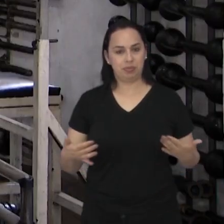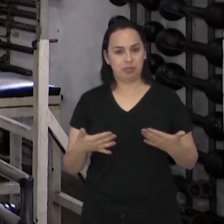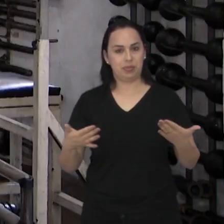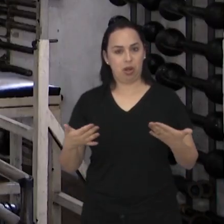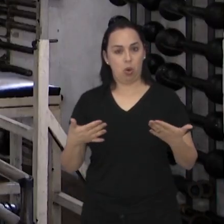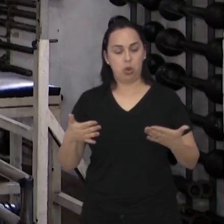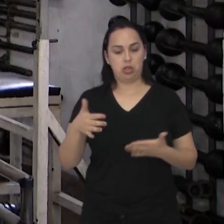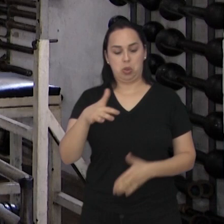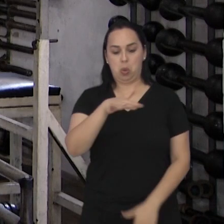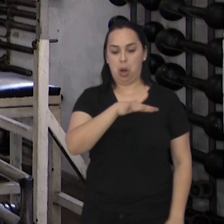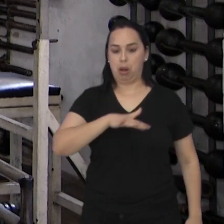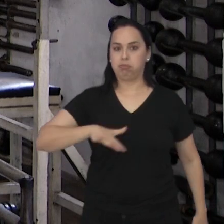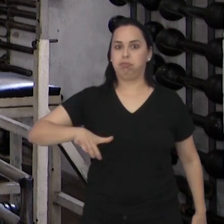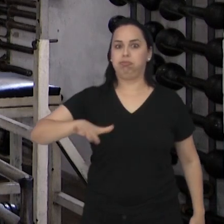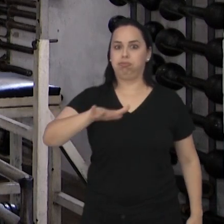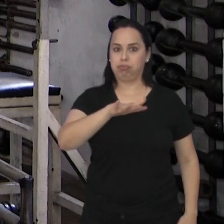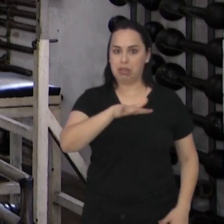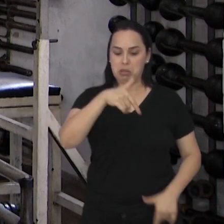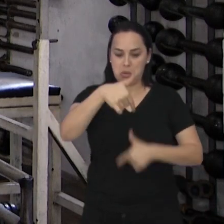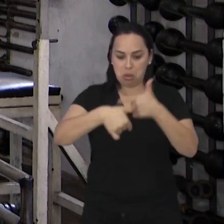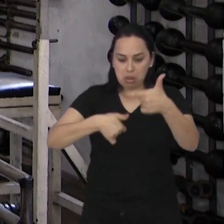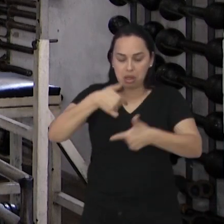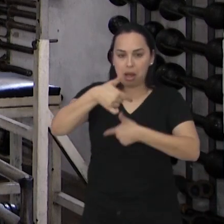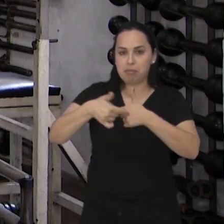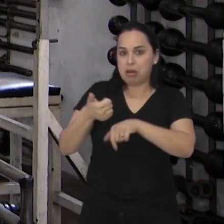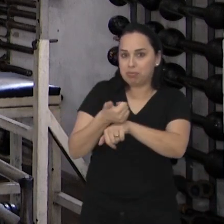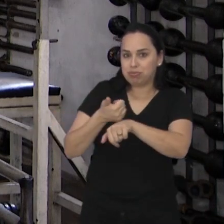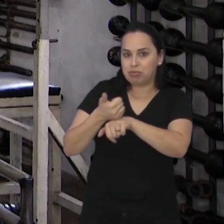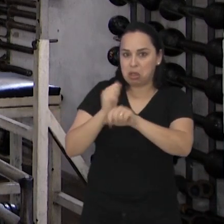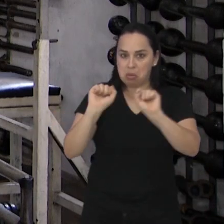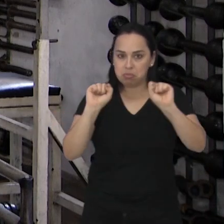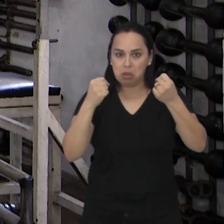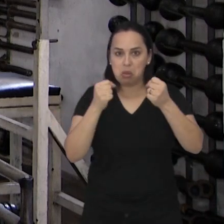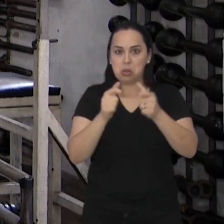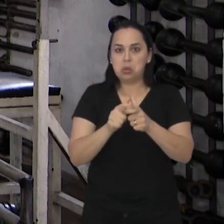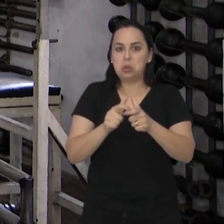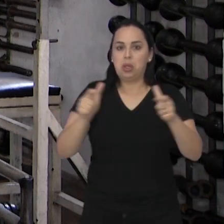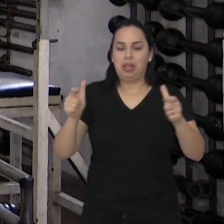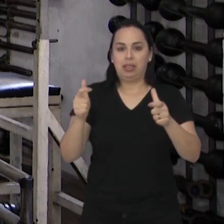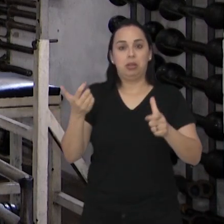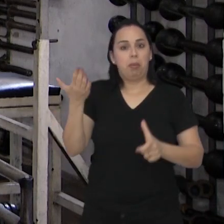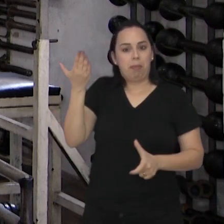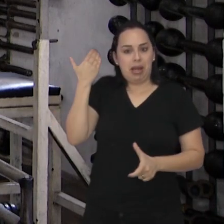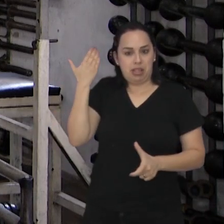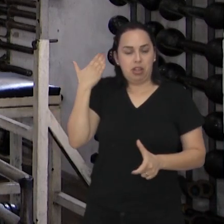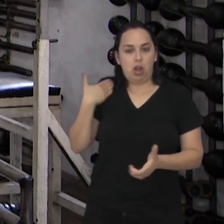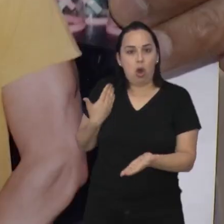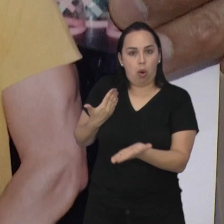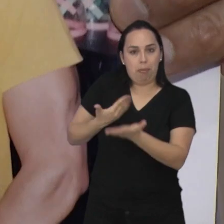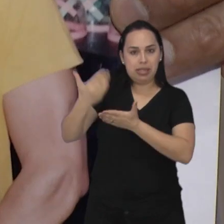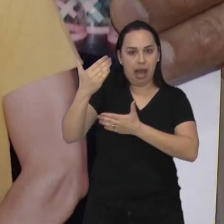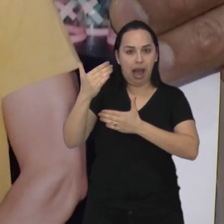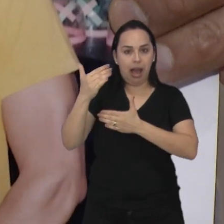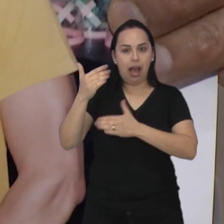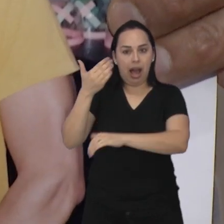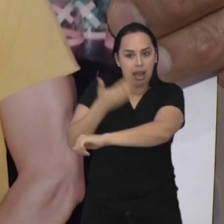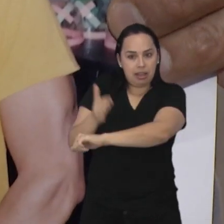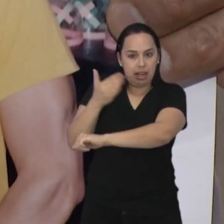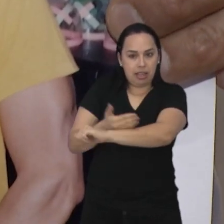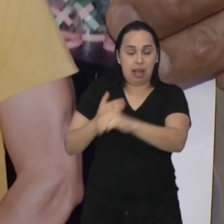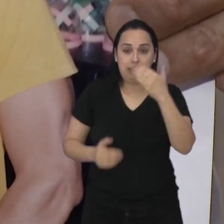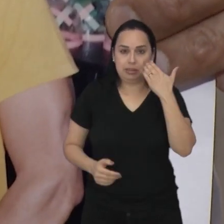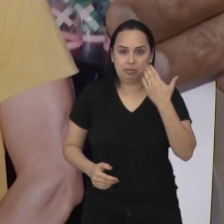Hoje, o campo aumentou muito. Quando eu comecei a treinar na academia do professor Amil